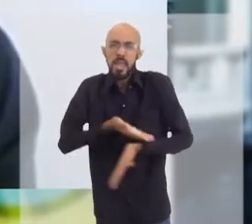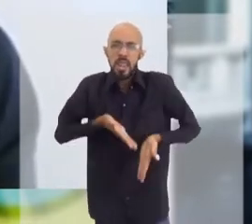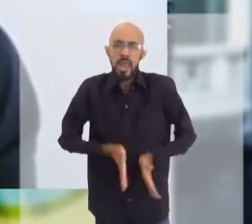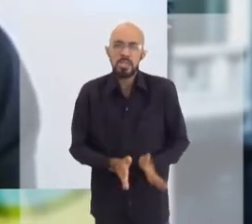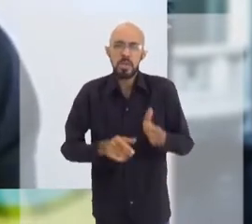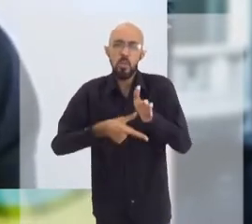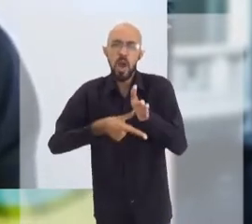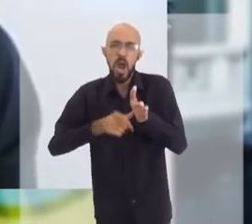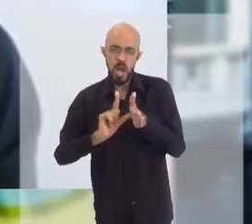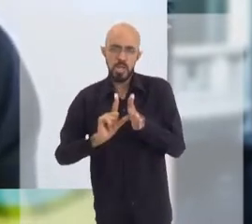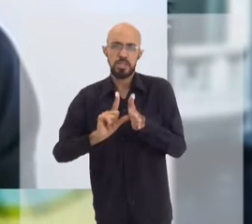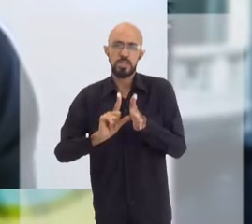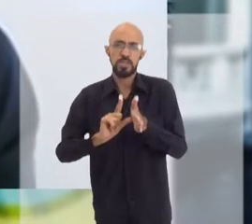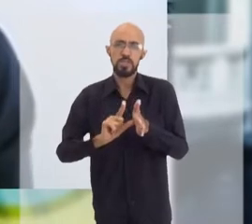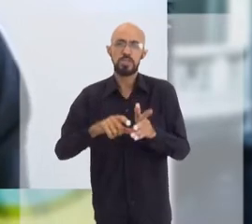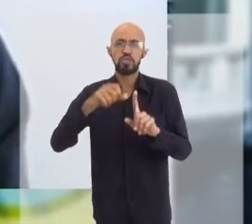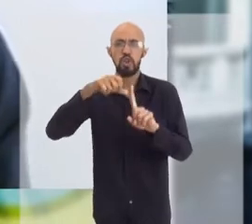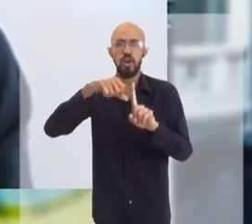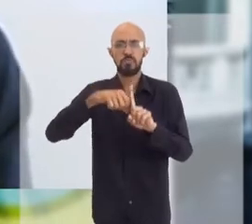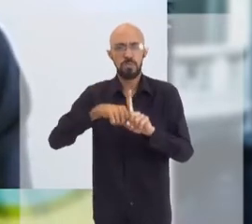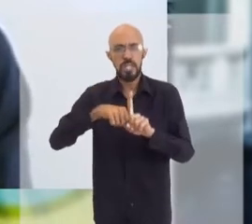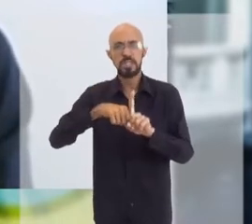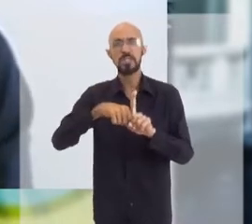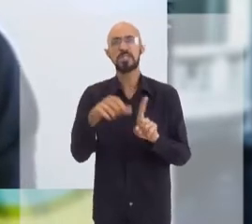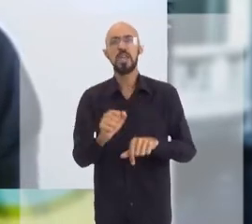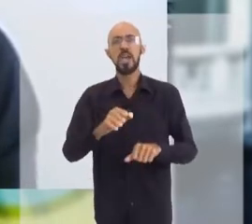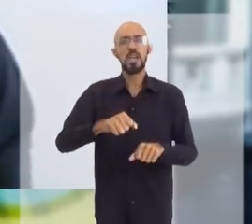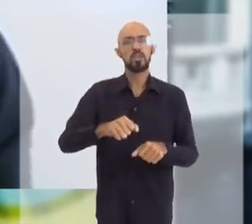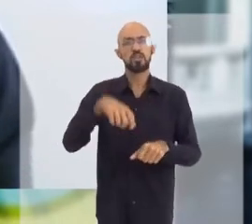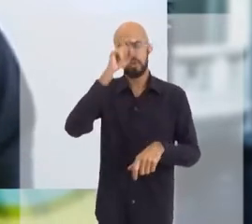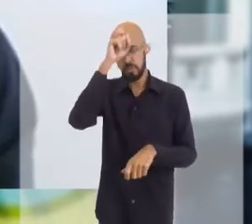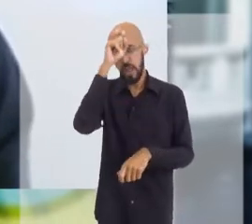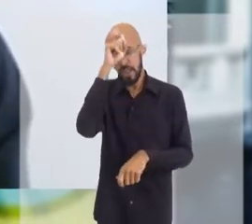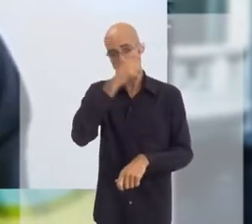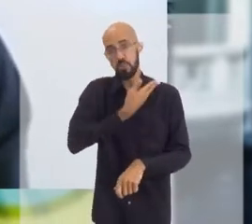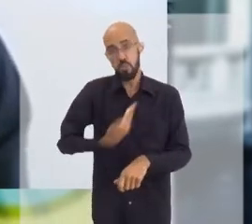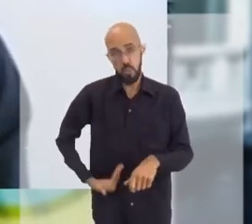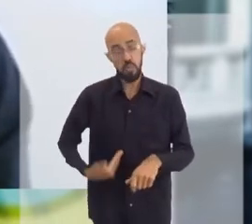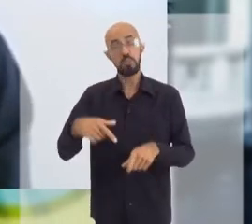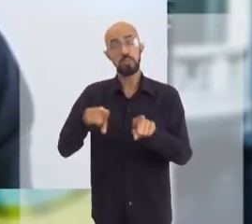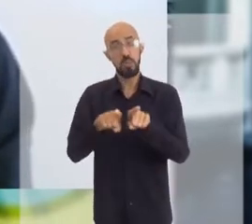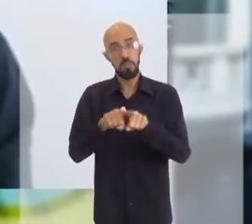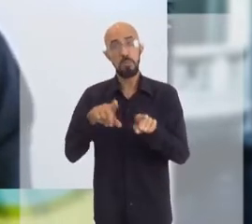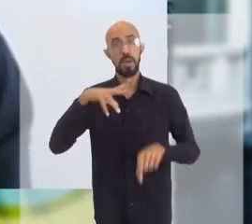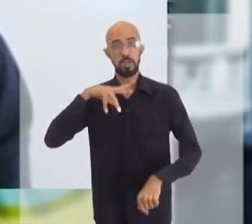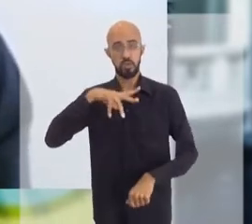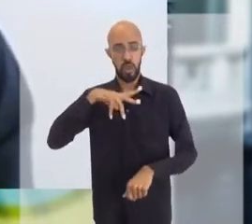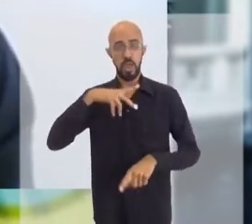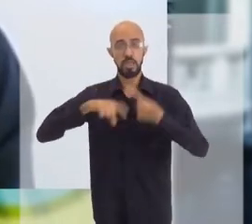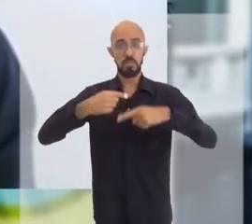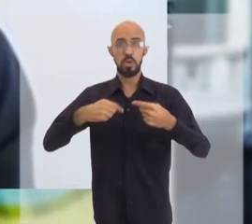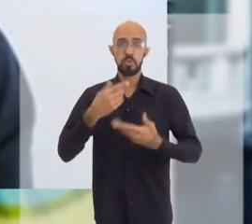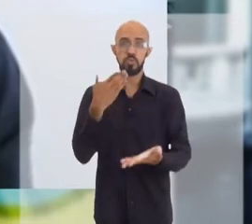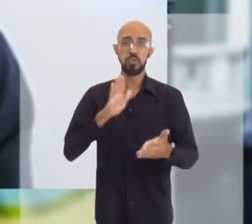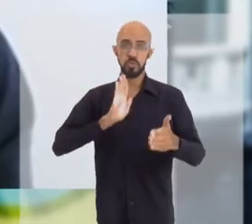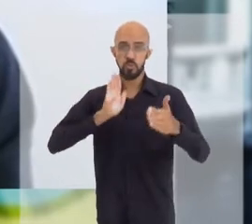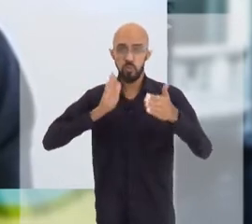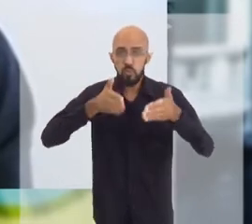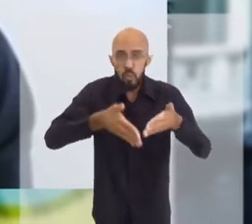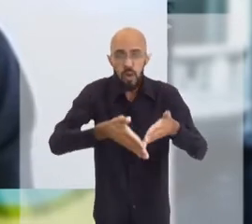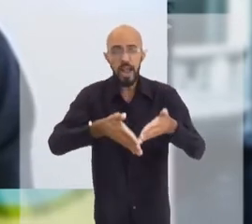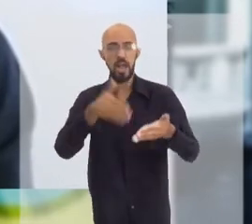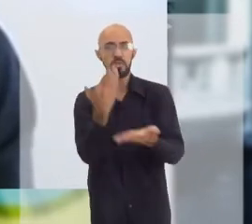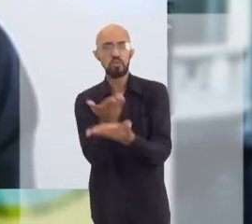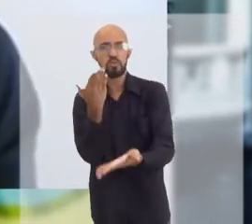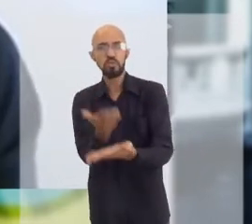na unidade de terapia intensiva, nos hospitais públicos, hospitais privados, até que eu comecei a me dedicar ao estudo das